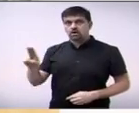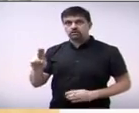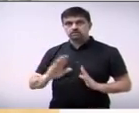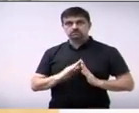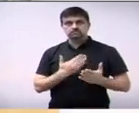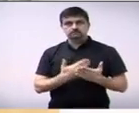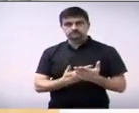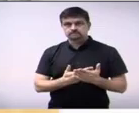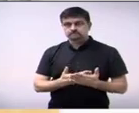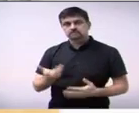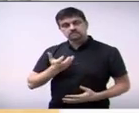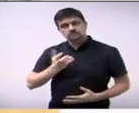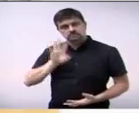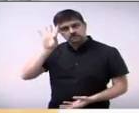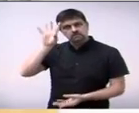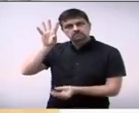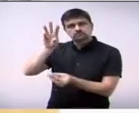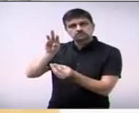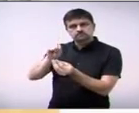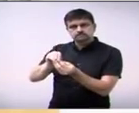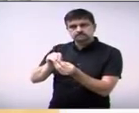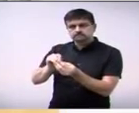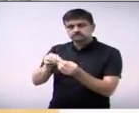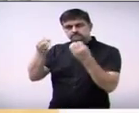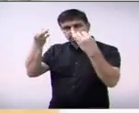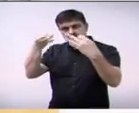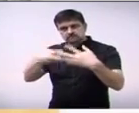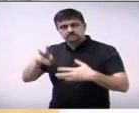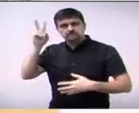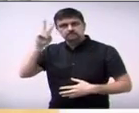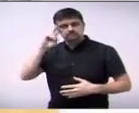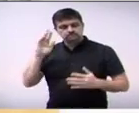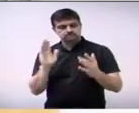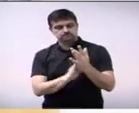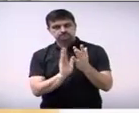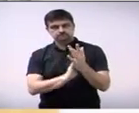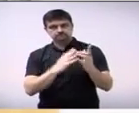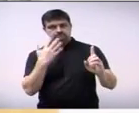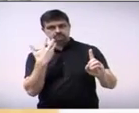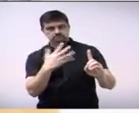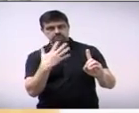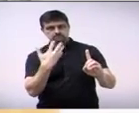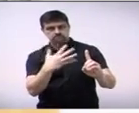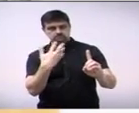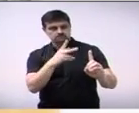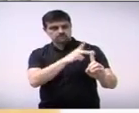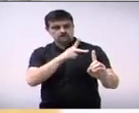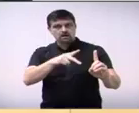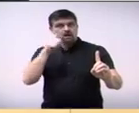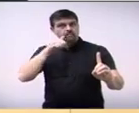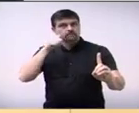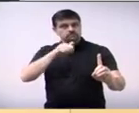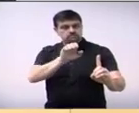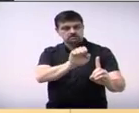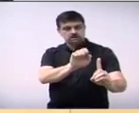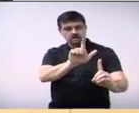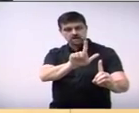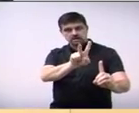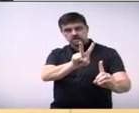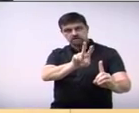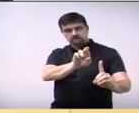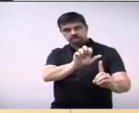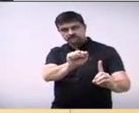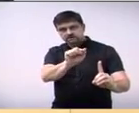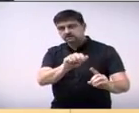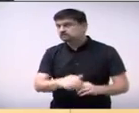de usar a palavra só em questão de homenagem e honrar a essa professora. Obrigado. Com a palavra o vereador,